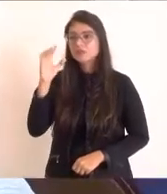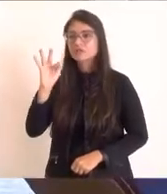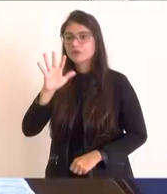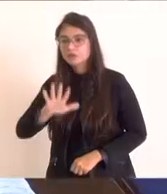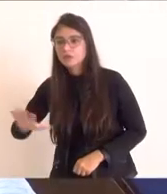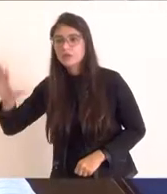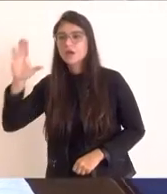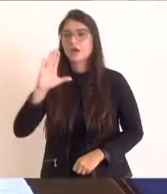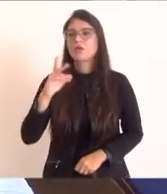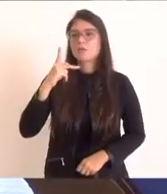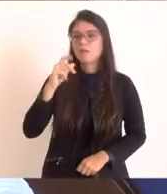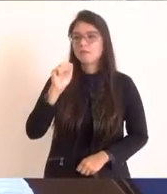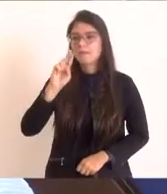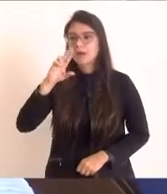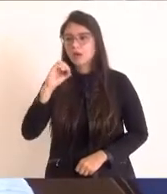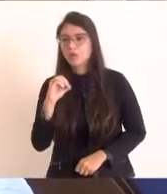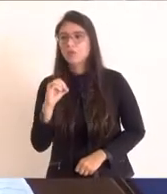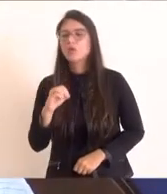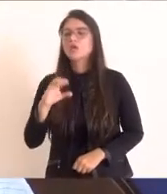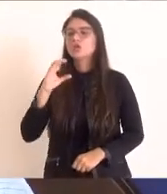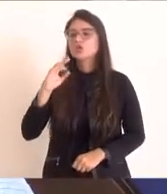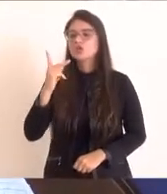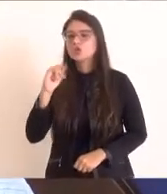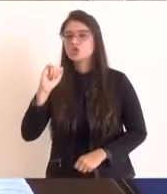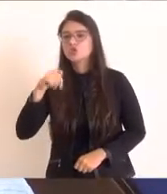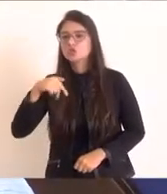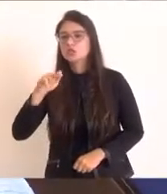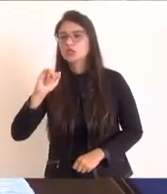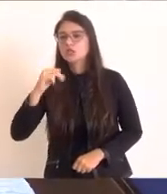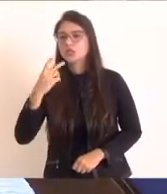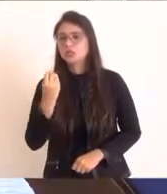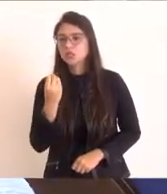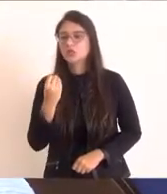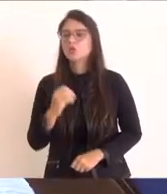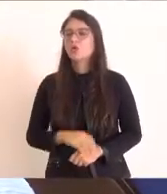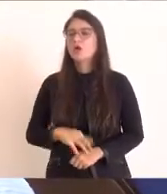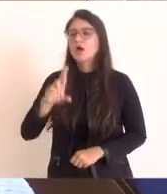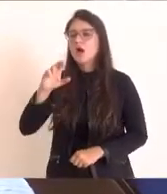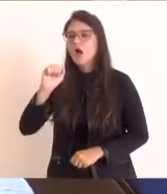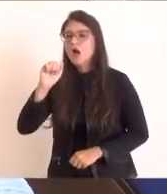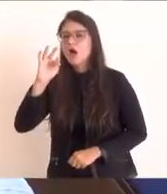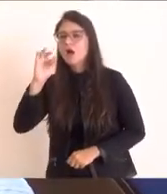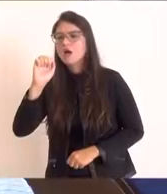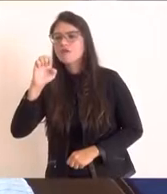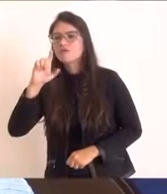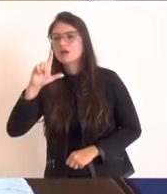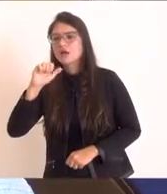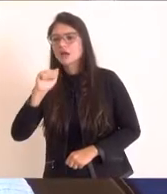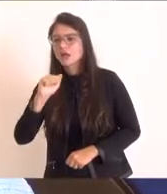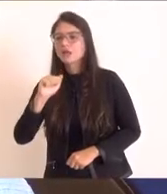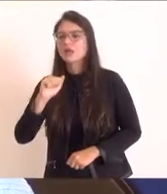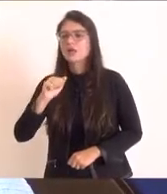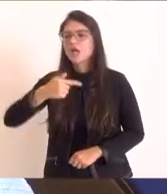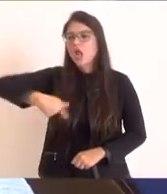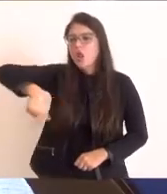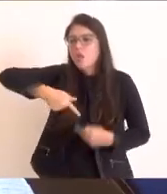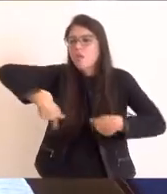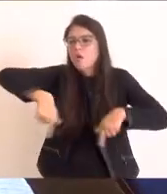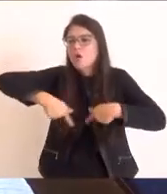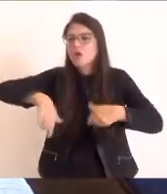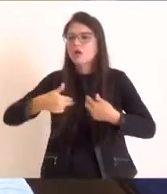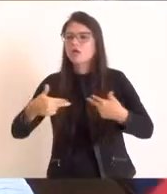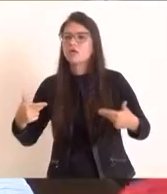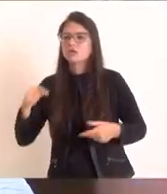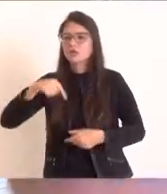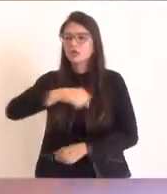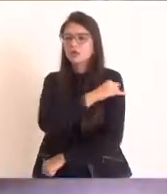o nosso Chiquinho já falei, Rafaela Fernandes de Oliveira, diretora da Associação das Comunidades Quilombolas do Estado do Rio de Janeiro, Cíntia